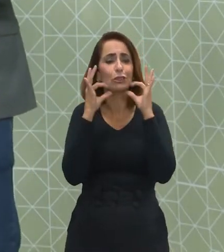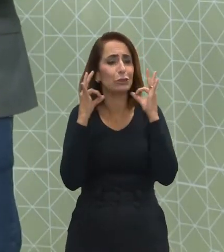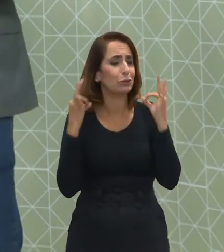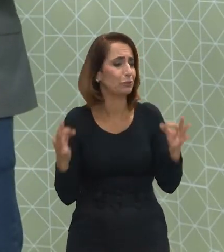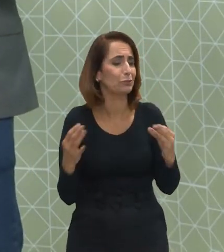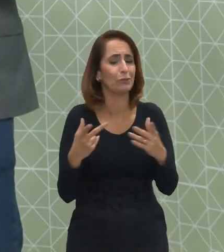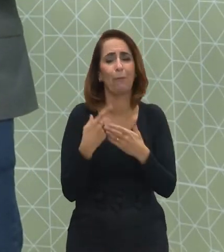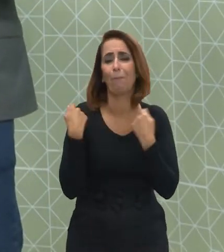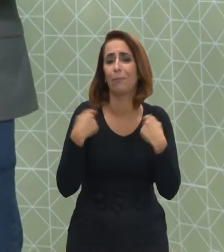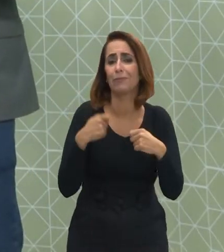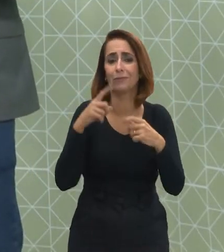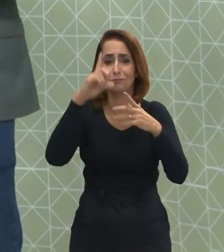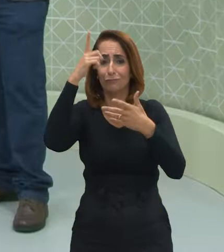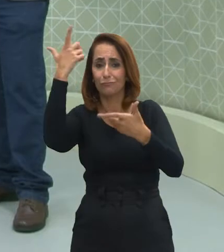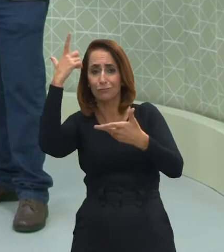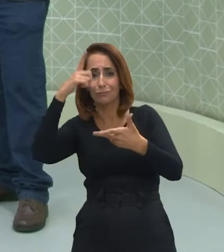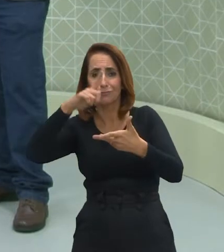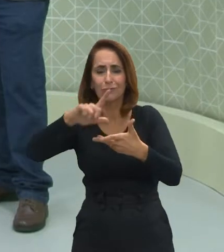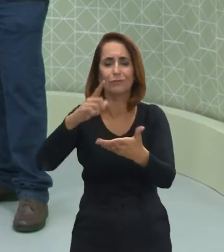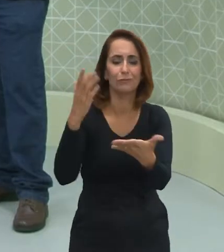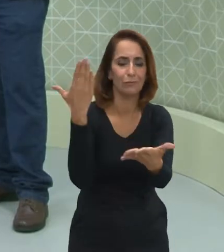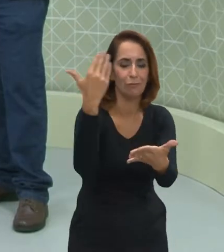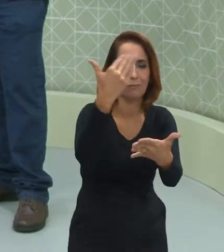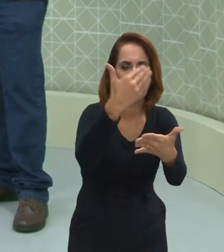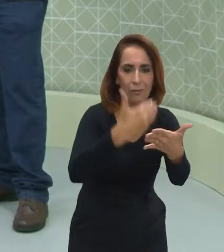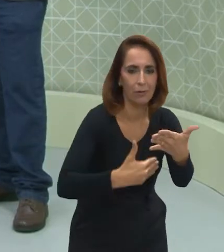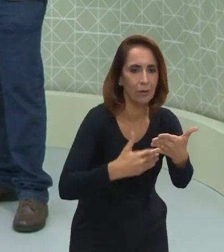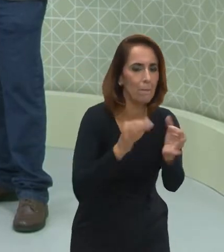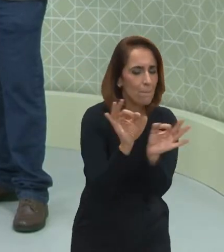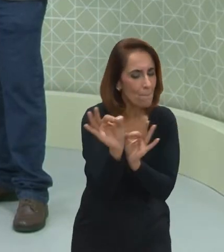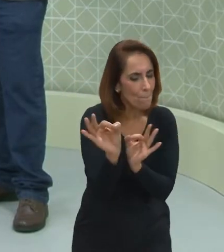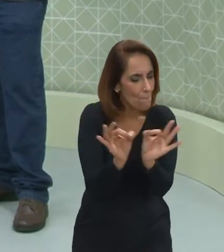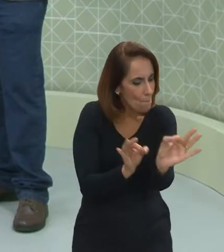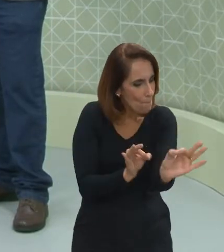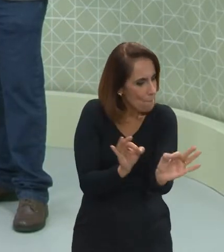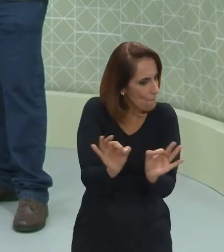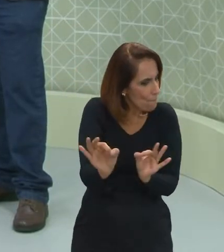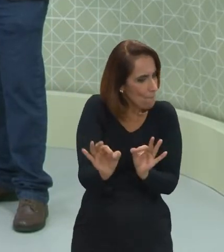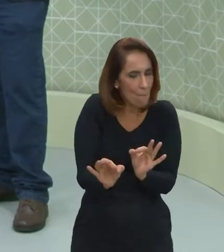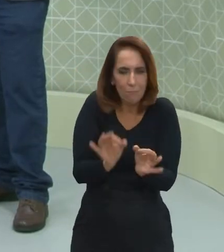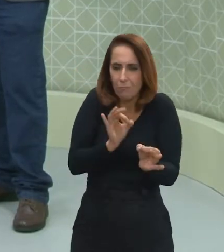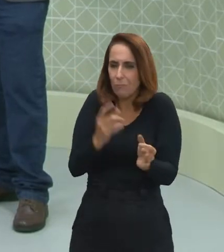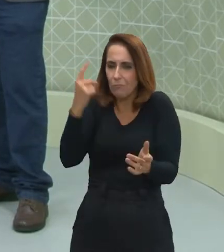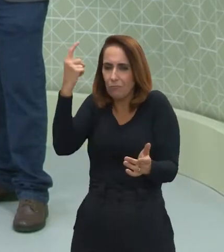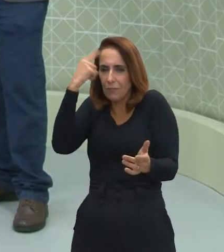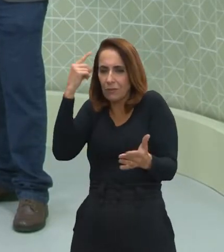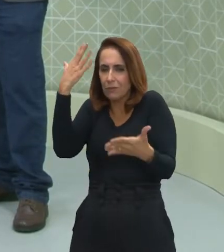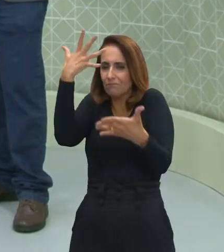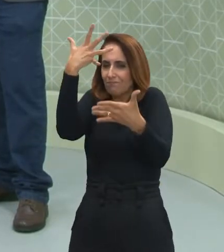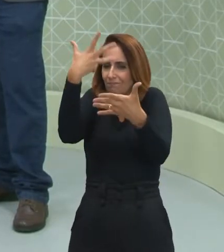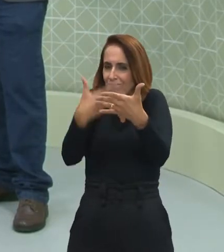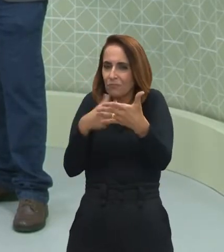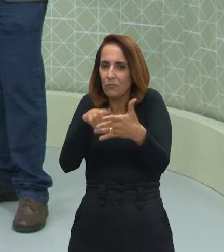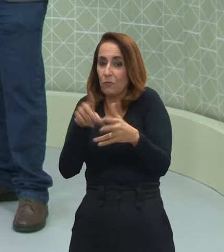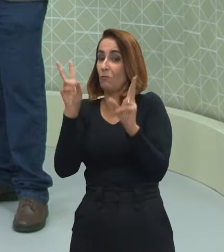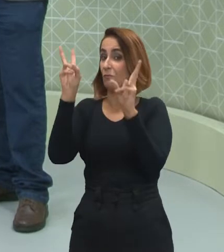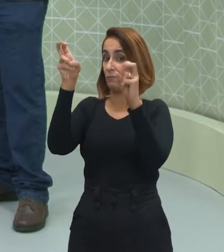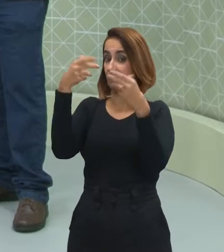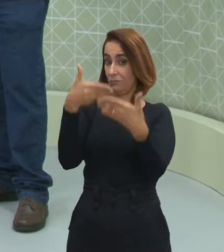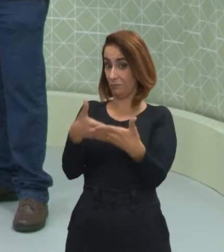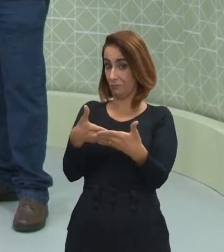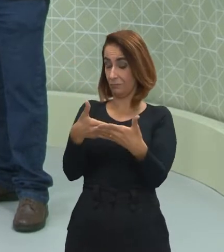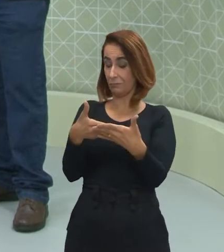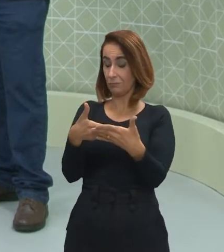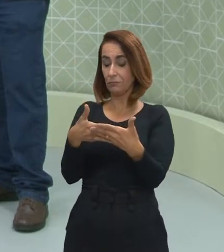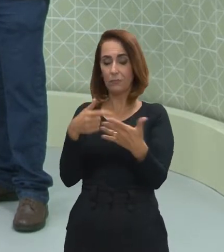conseguir colocar adequadamente o pensamento dele sobre aquele assunto,